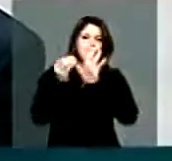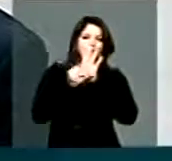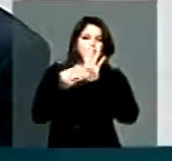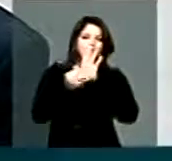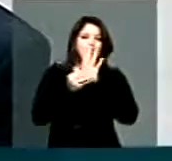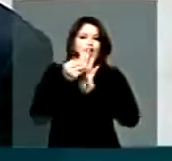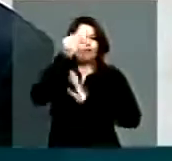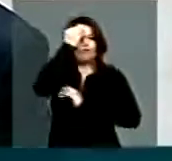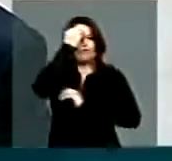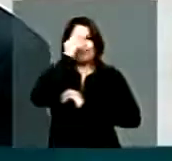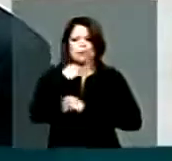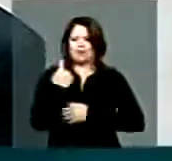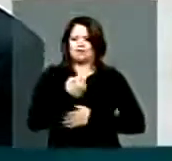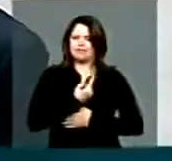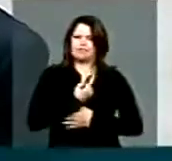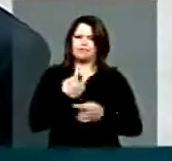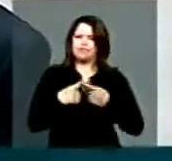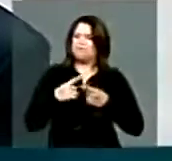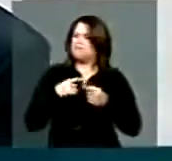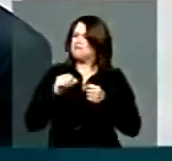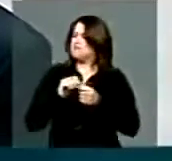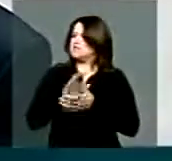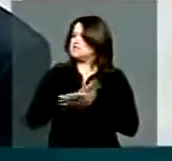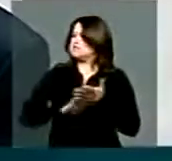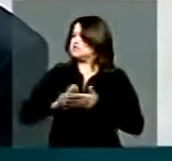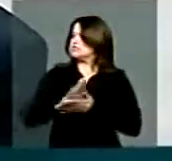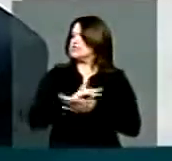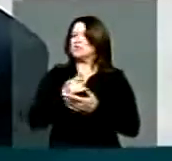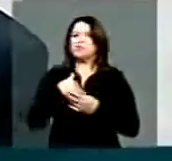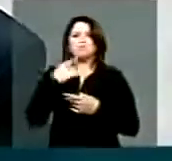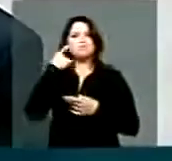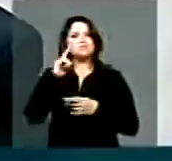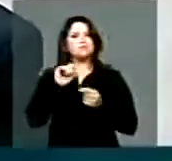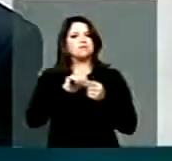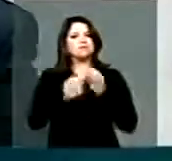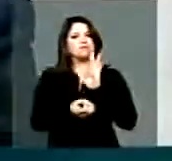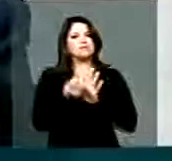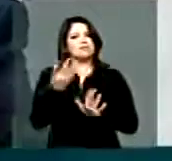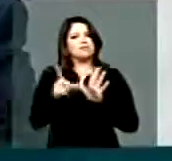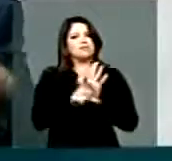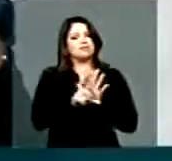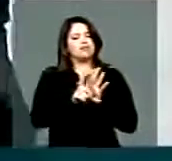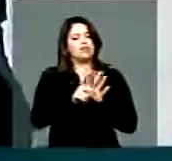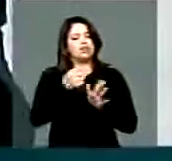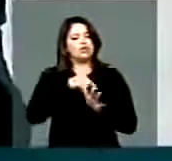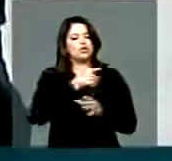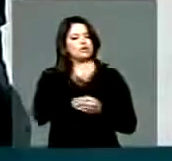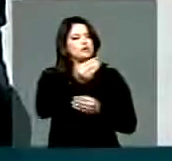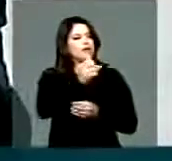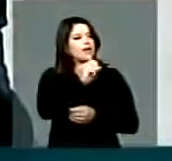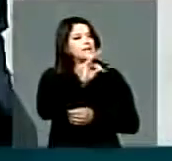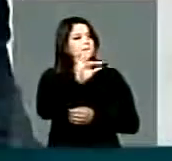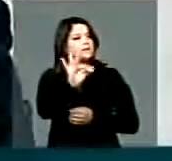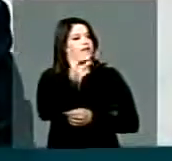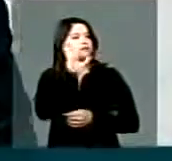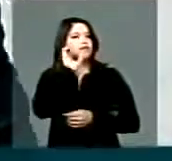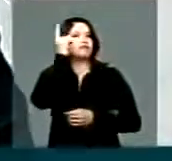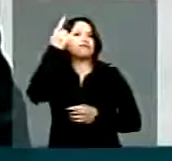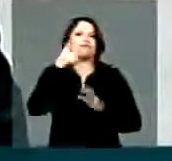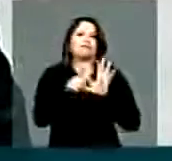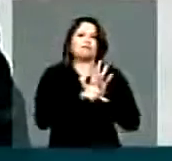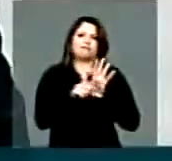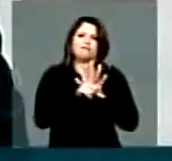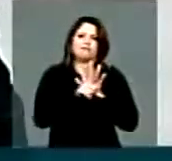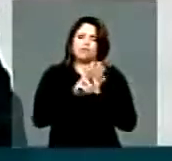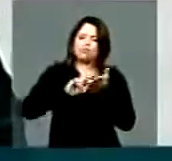culpa, porque nós não fizemos, sabemos fazer a lei. Nós deixamos para eles legislar e